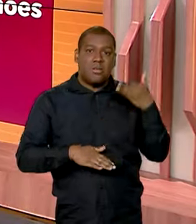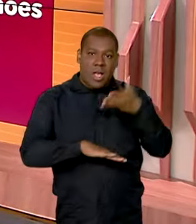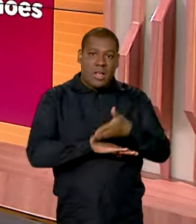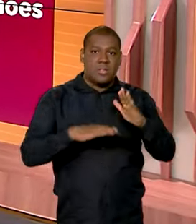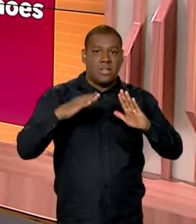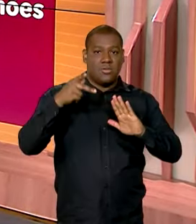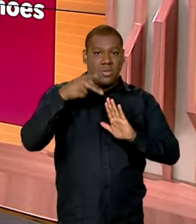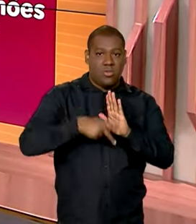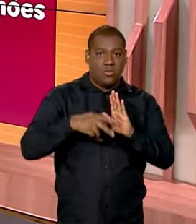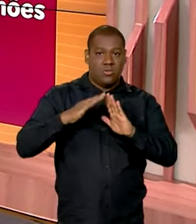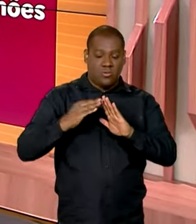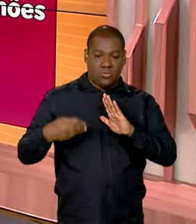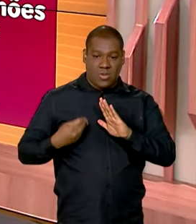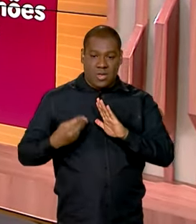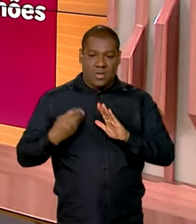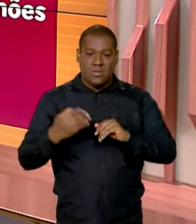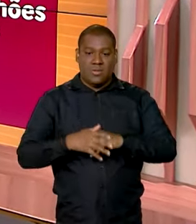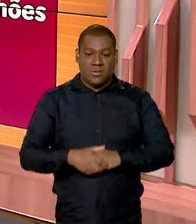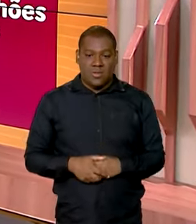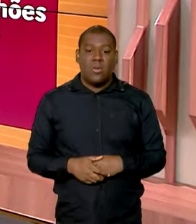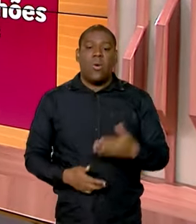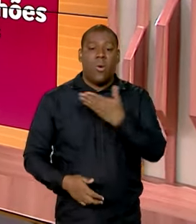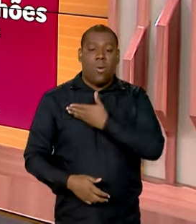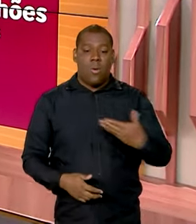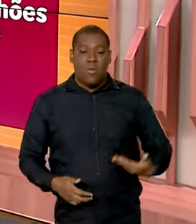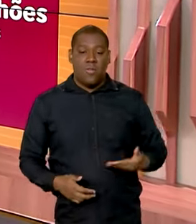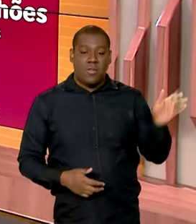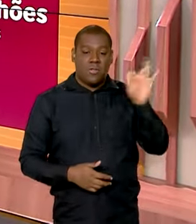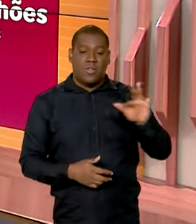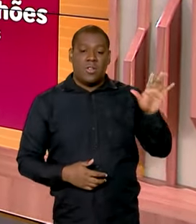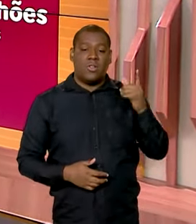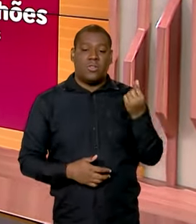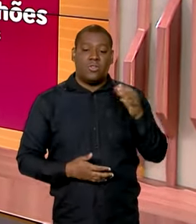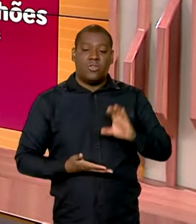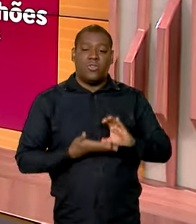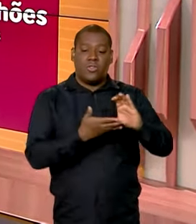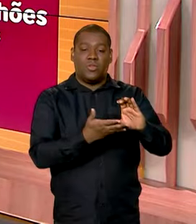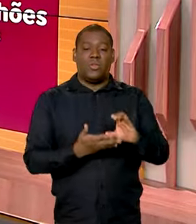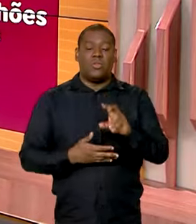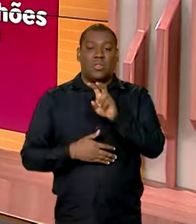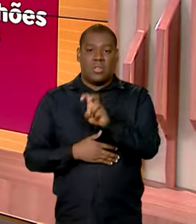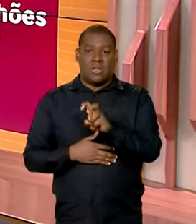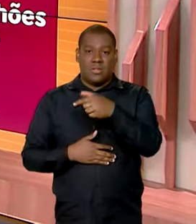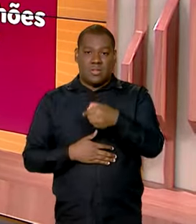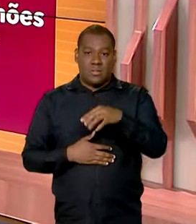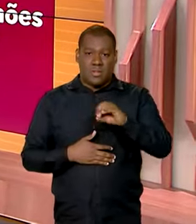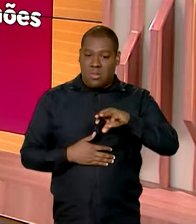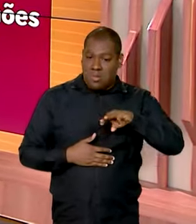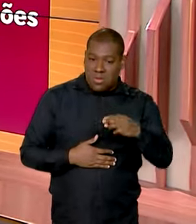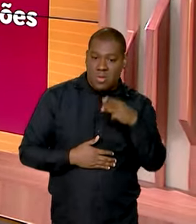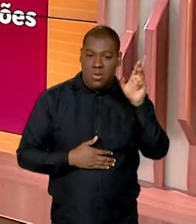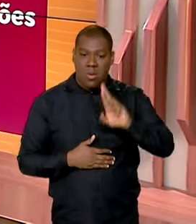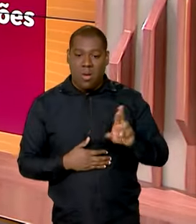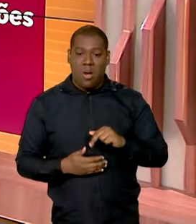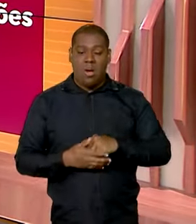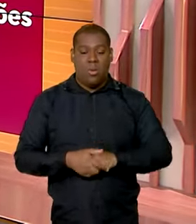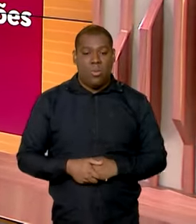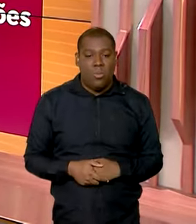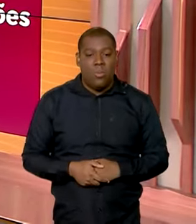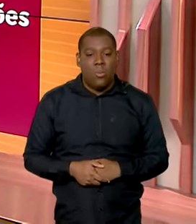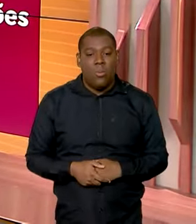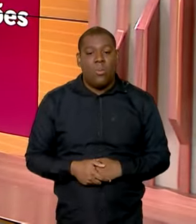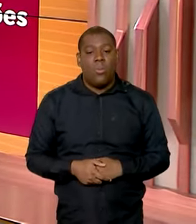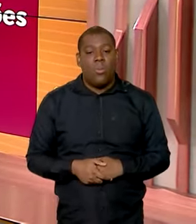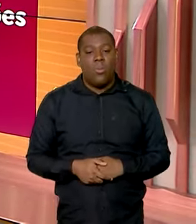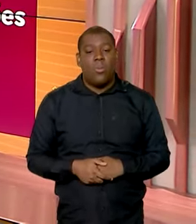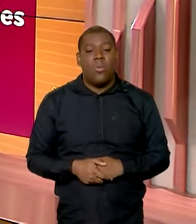investimentos de quase 570 milhões de reais. A cidade também recebeu financiamentos para